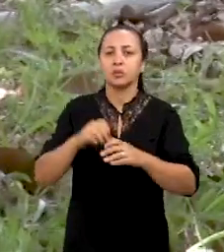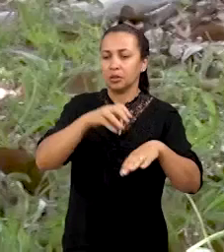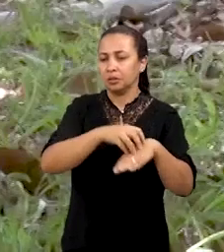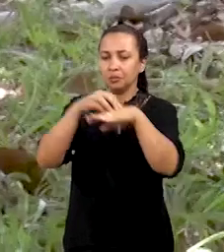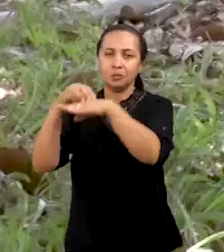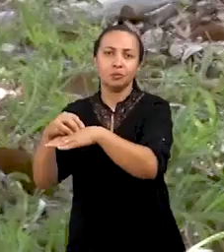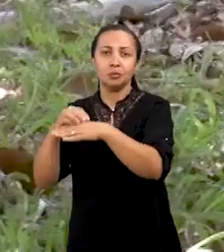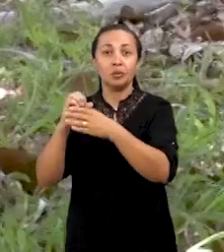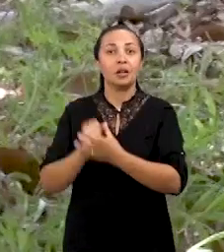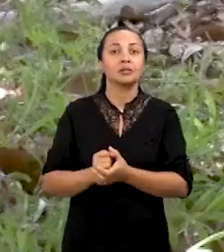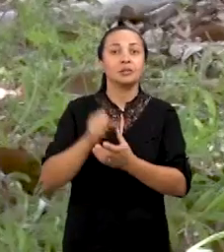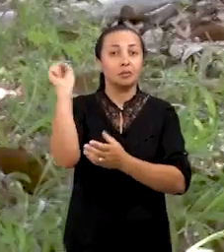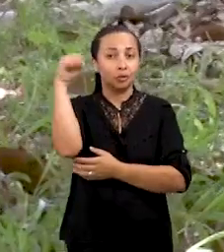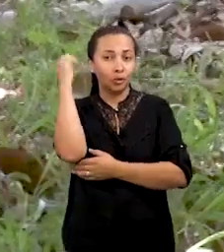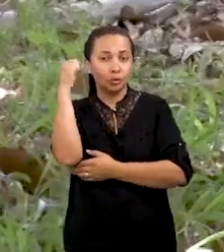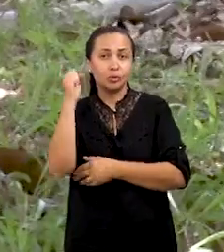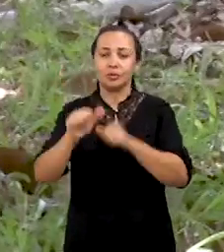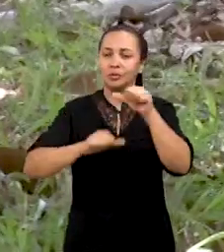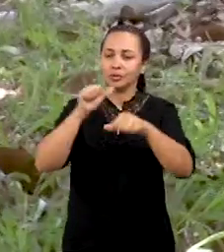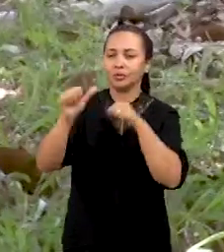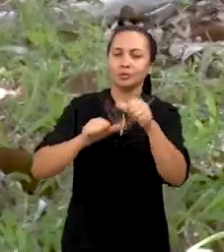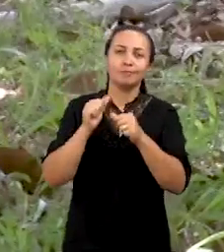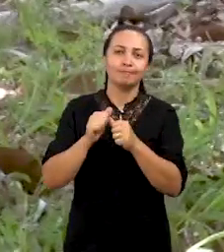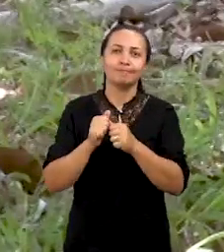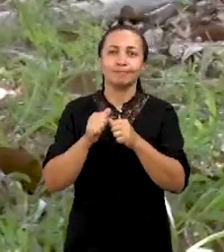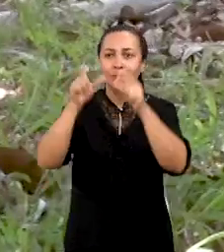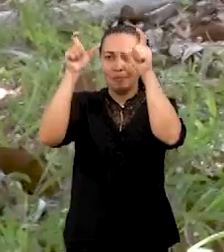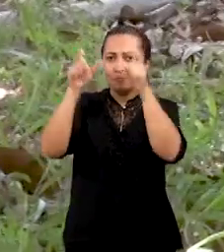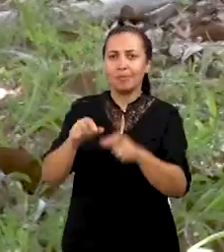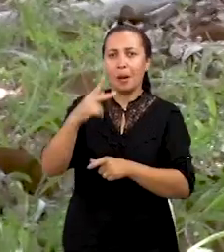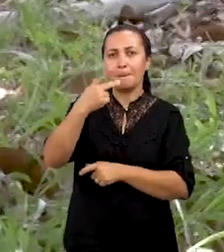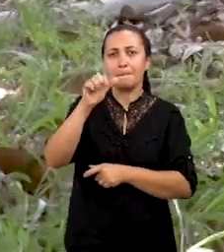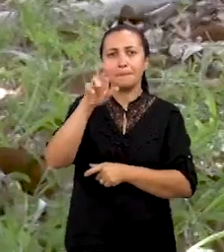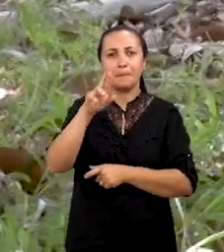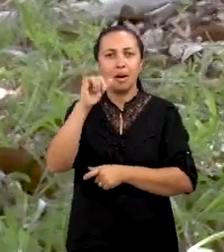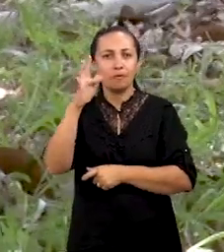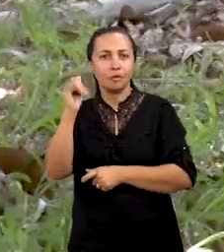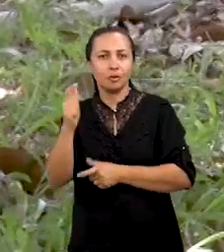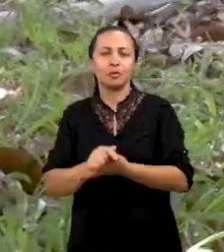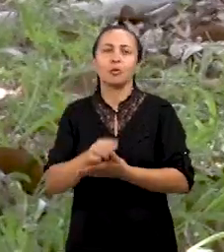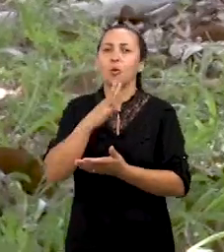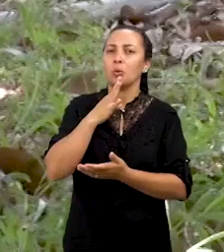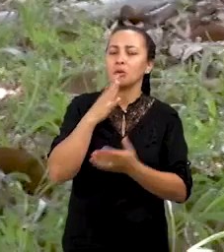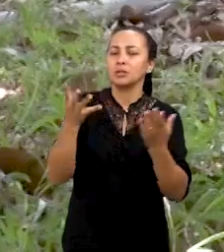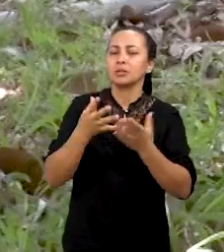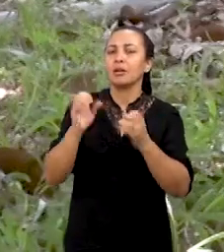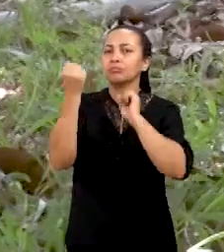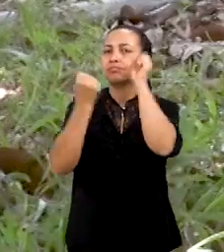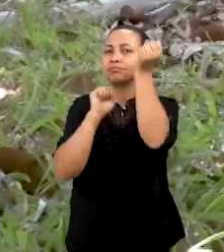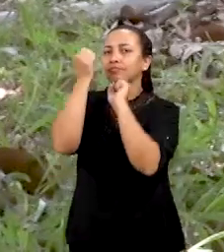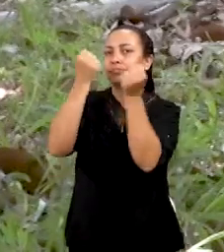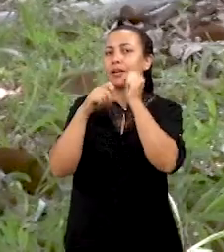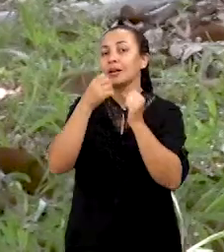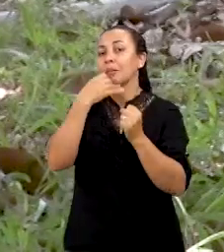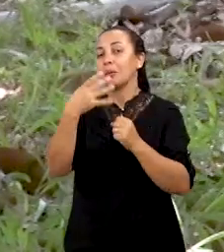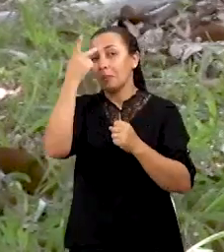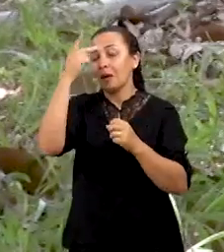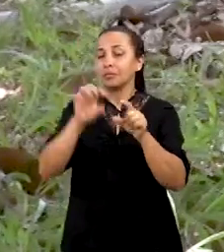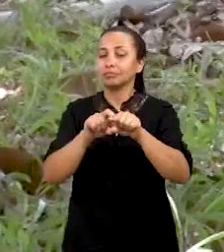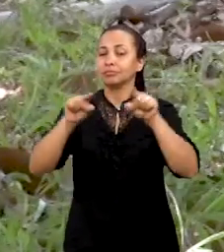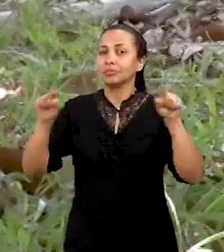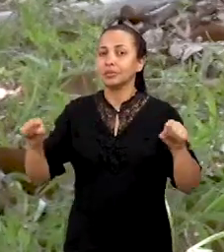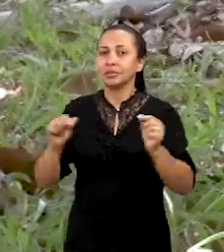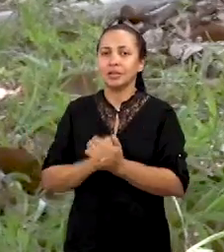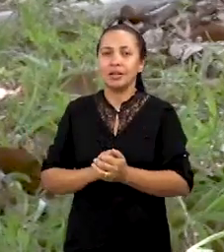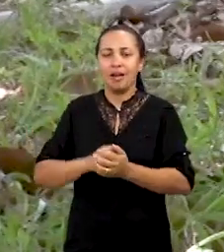Federal de Sergipe desenvolveram um perfilógrafo de alto rendimento. Vamos conhecer esse equipamento que serve para medir a